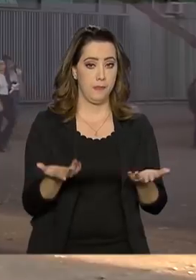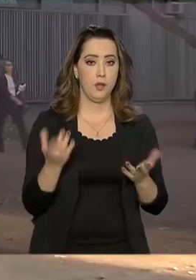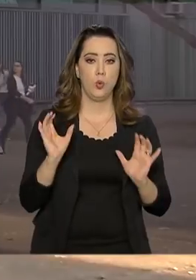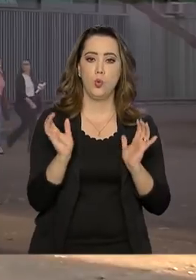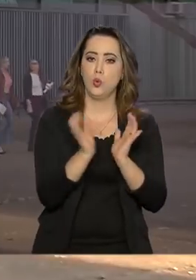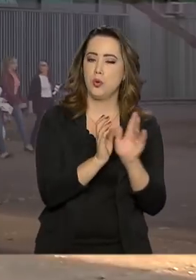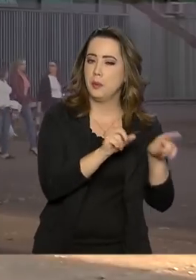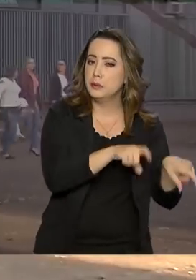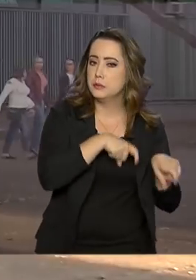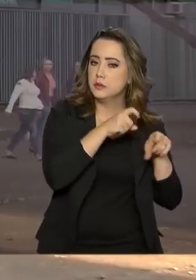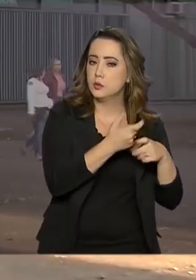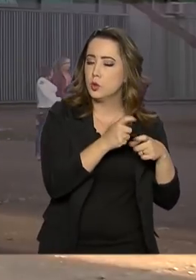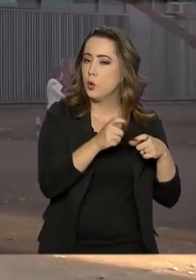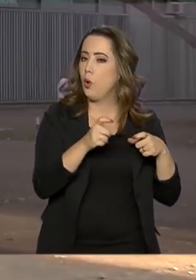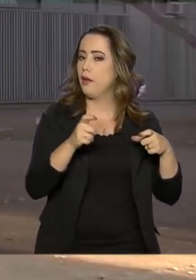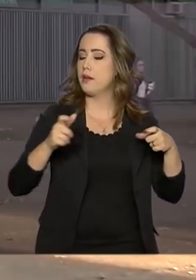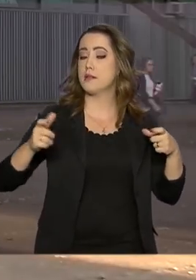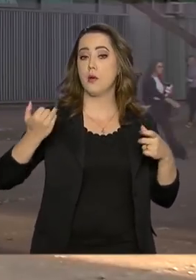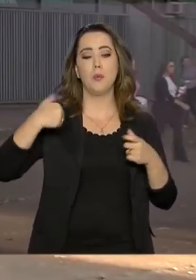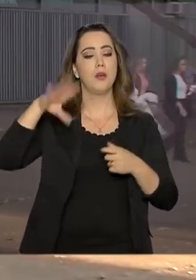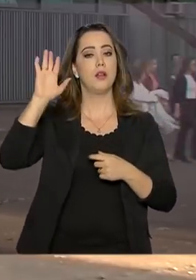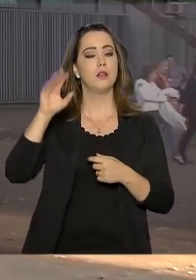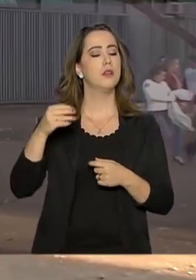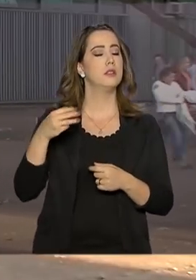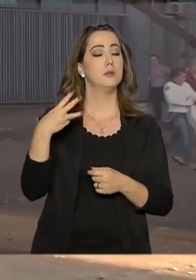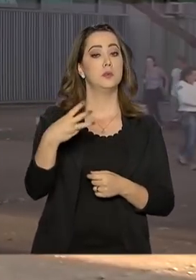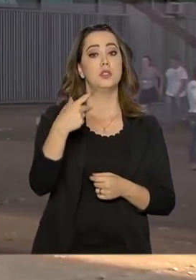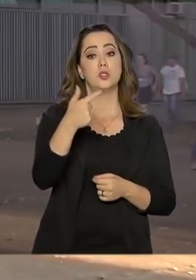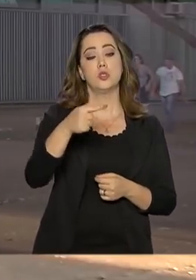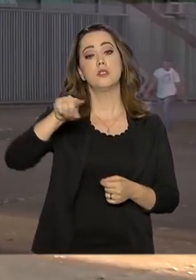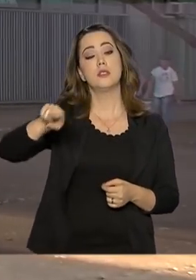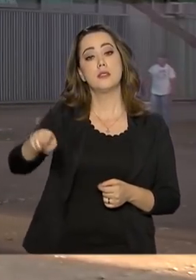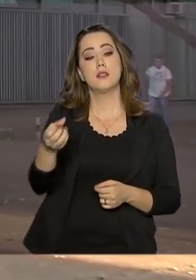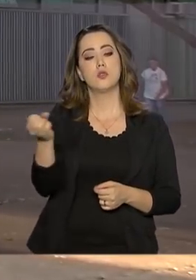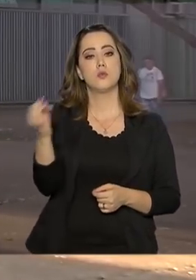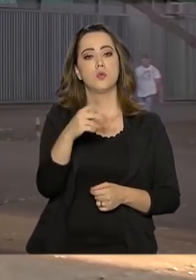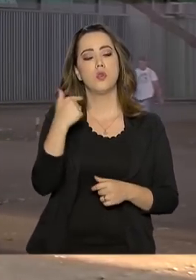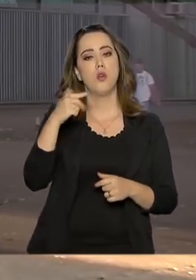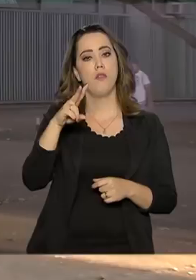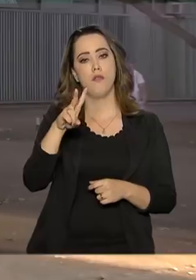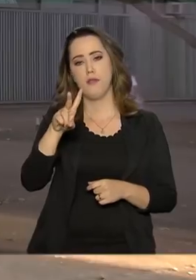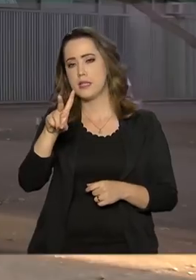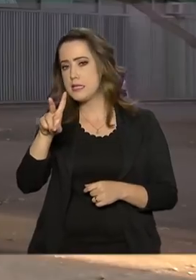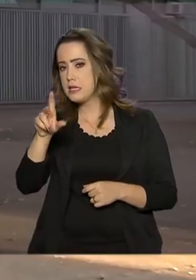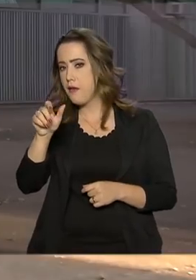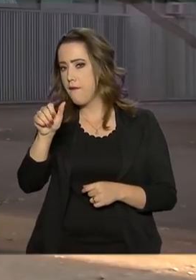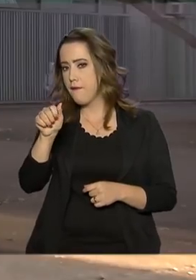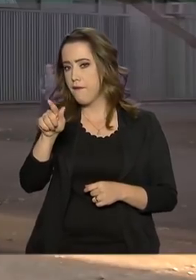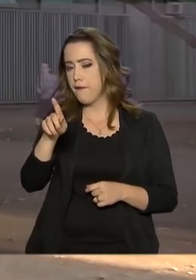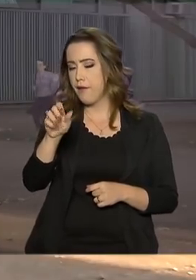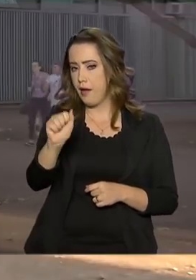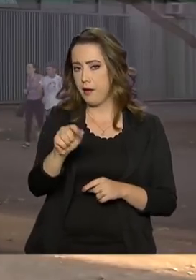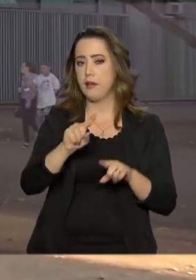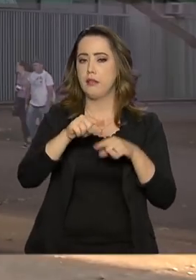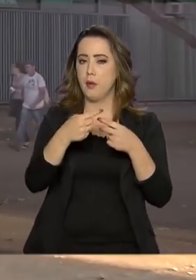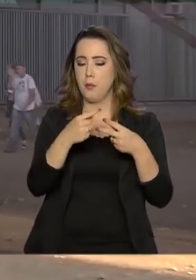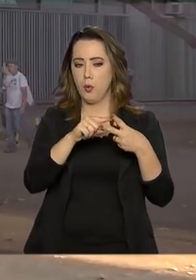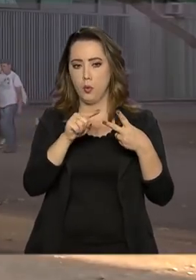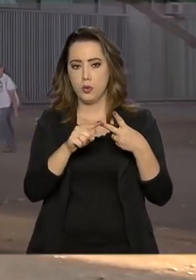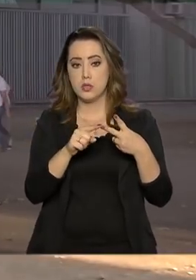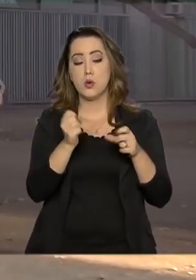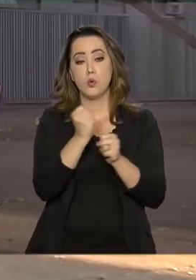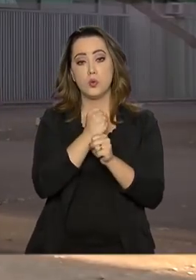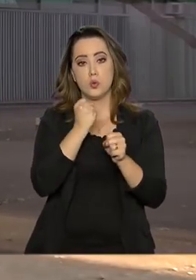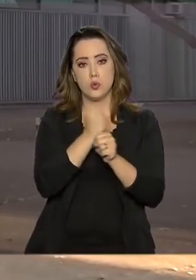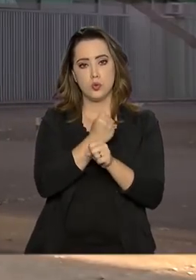maior crescimento. Foram mais de 37 mil novos postos, seguido pela construção civil, que abriu